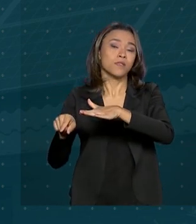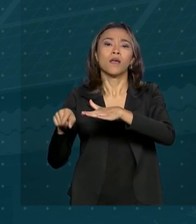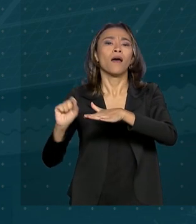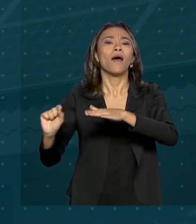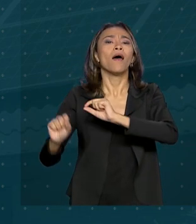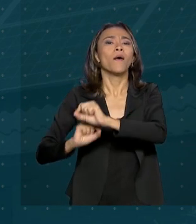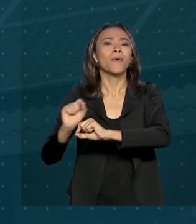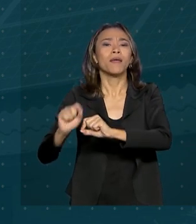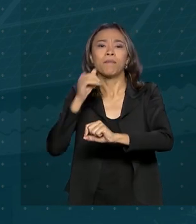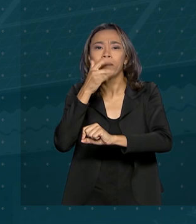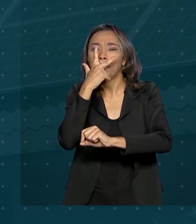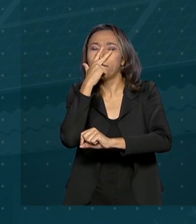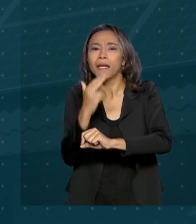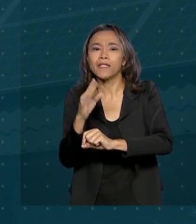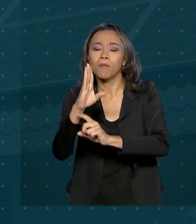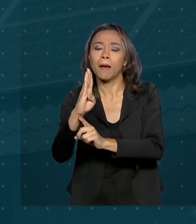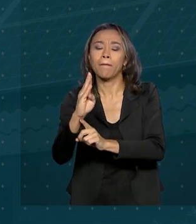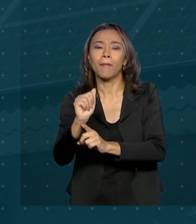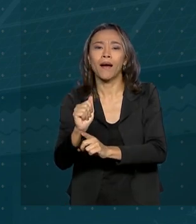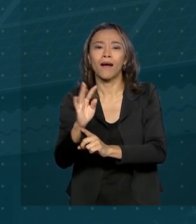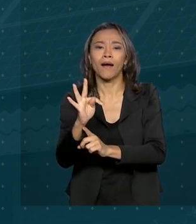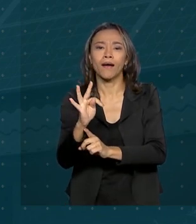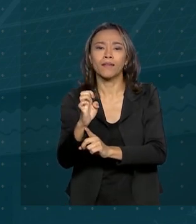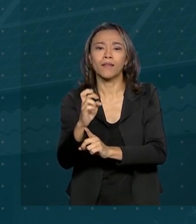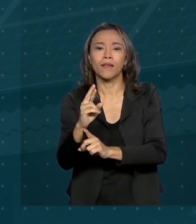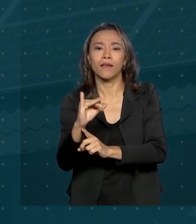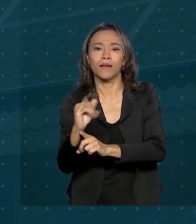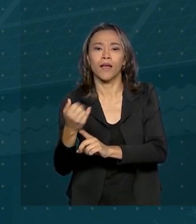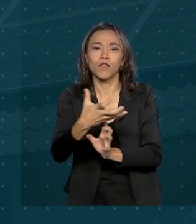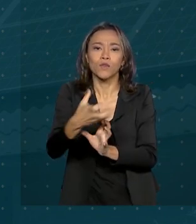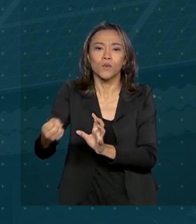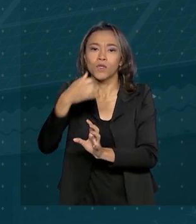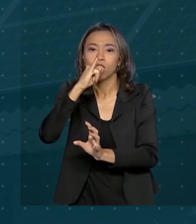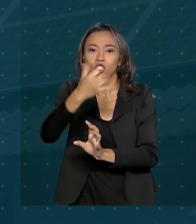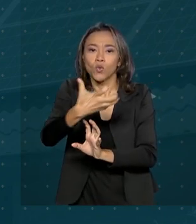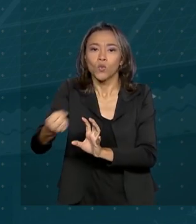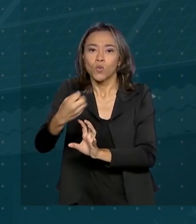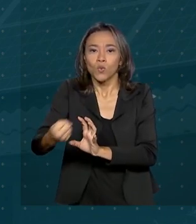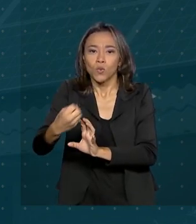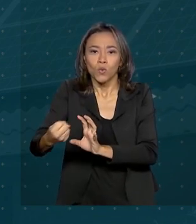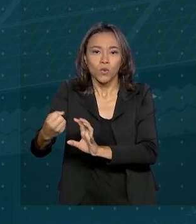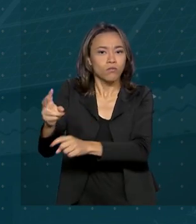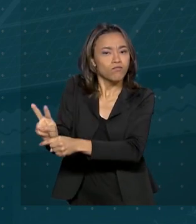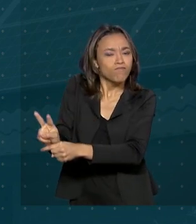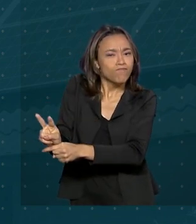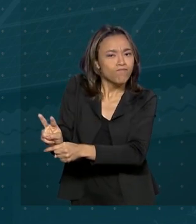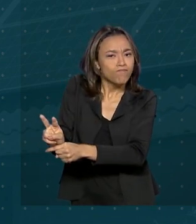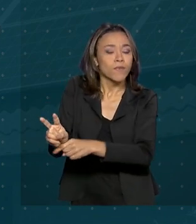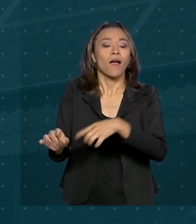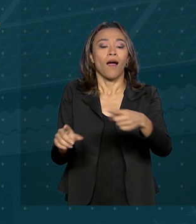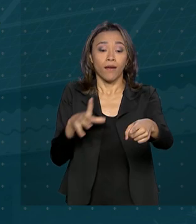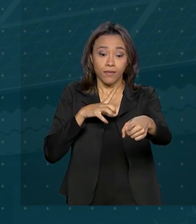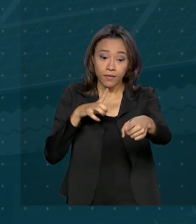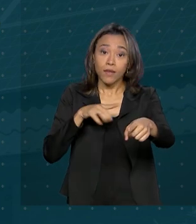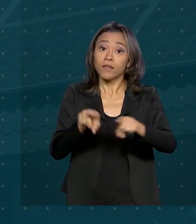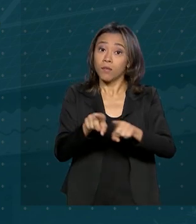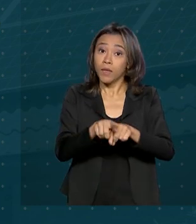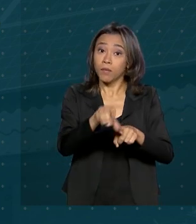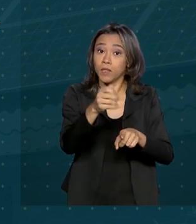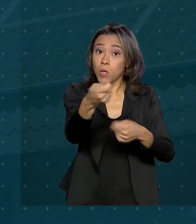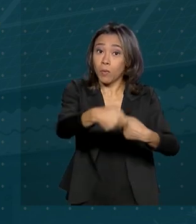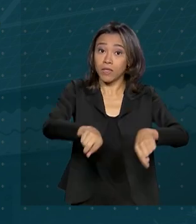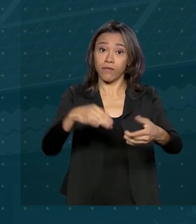como uma bateria. A regra atual prevê incentivos para quem participa desse sistema, entre eles a isenção do